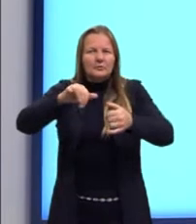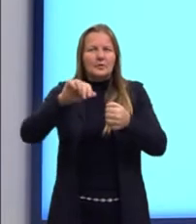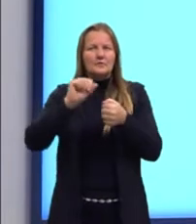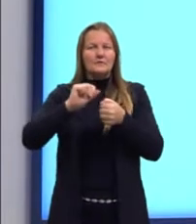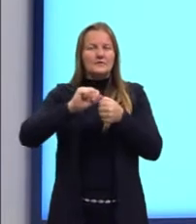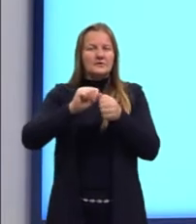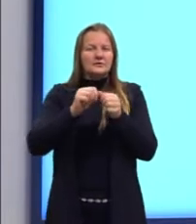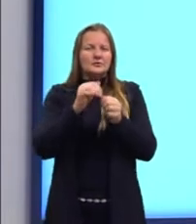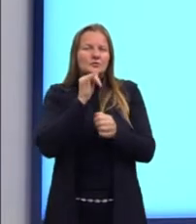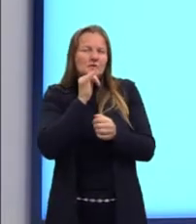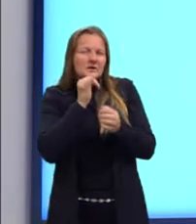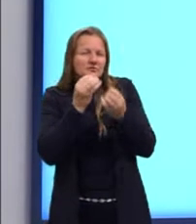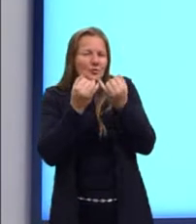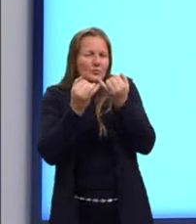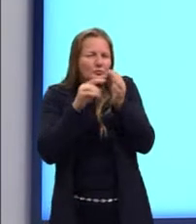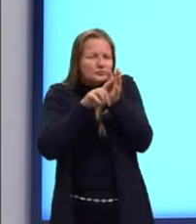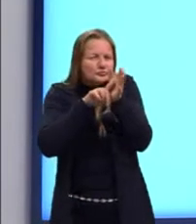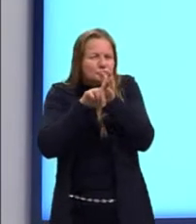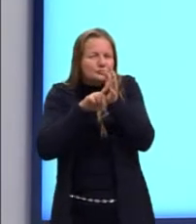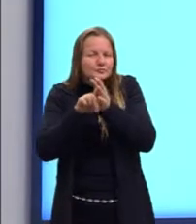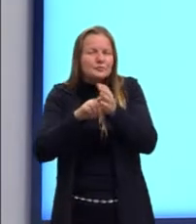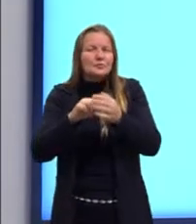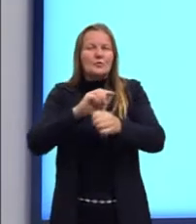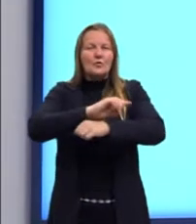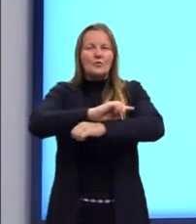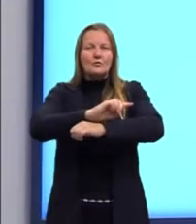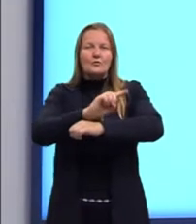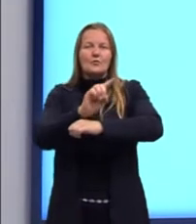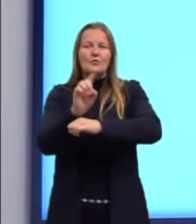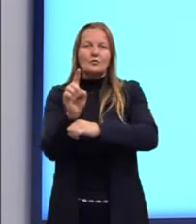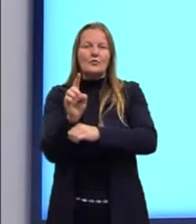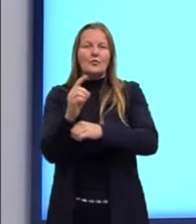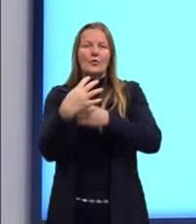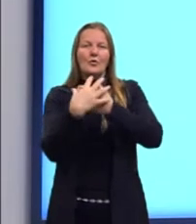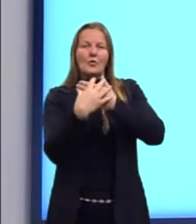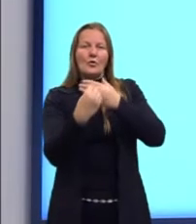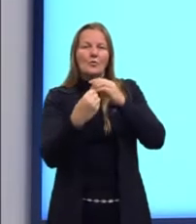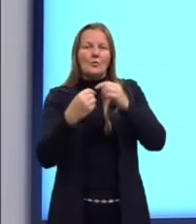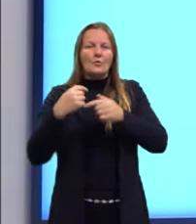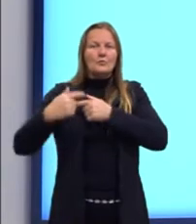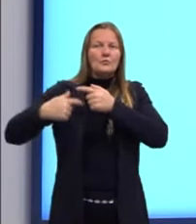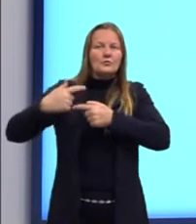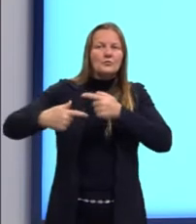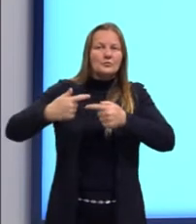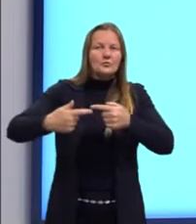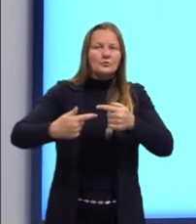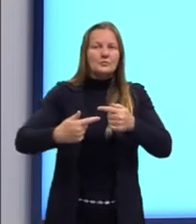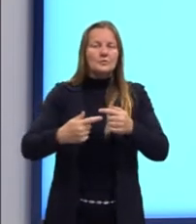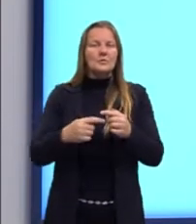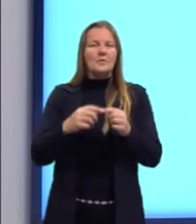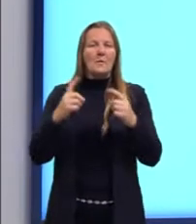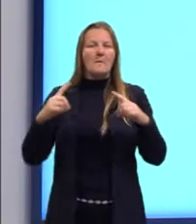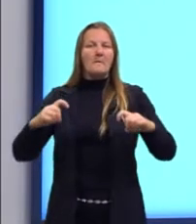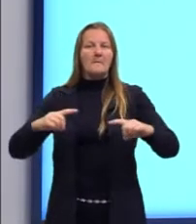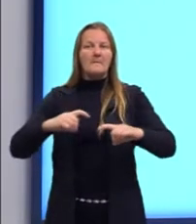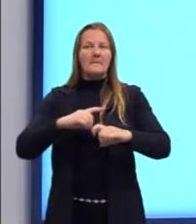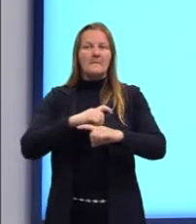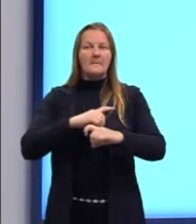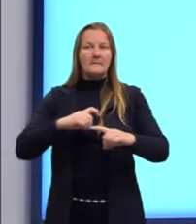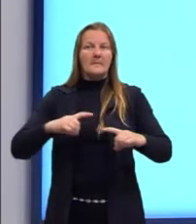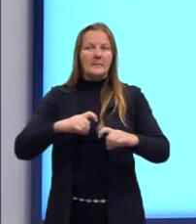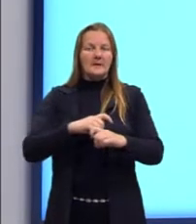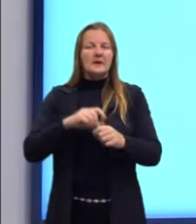para calcular a velocidade de reprodução de um tipo de bactéria. Para tanto, realizou um